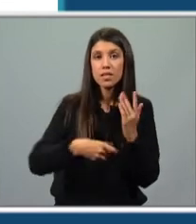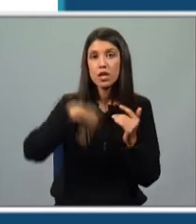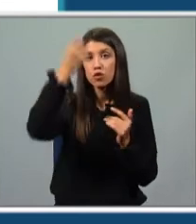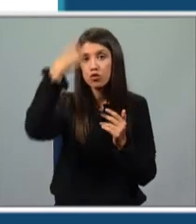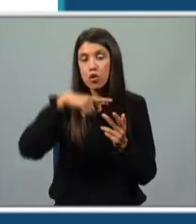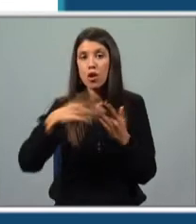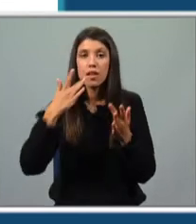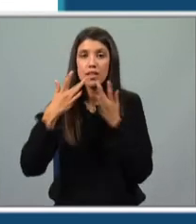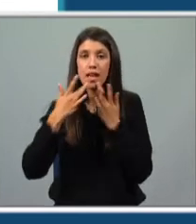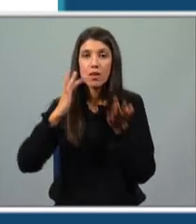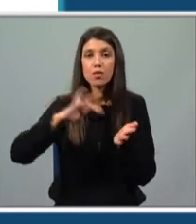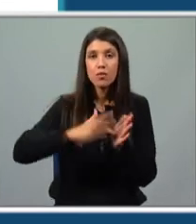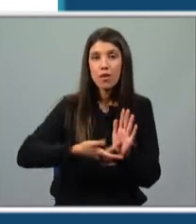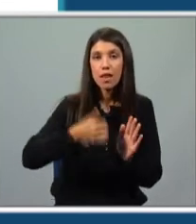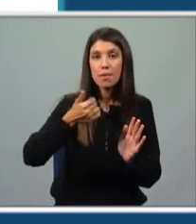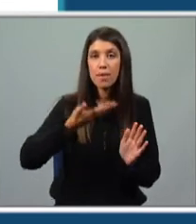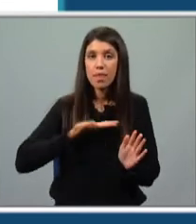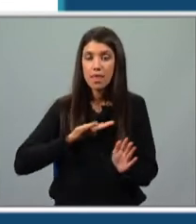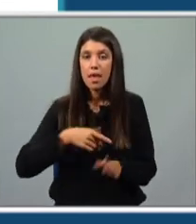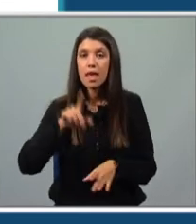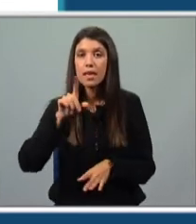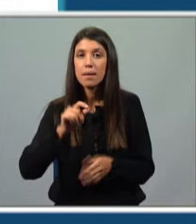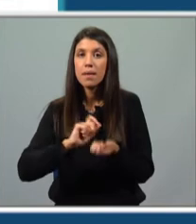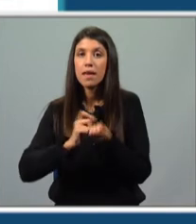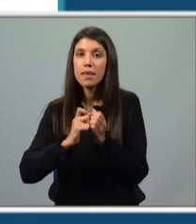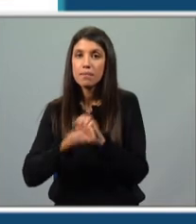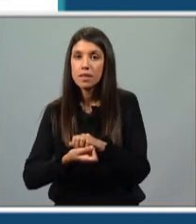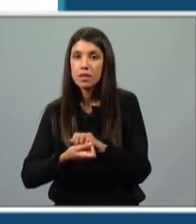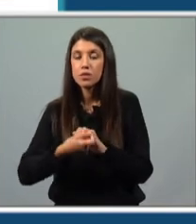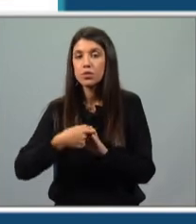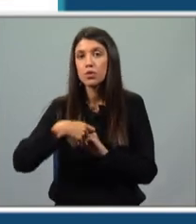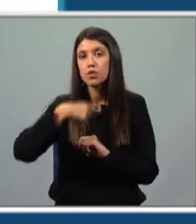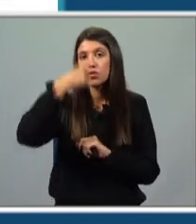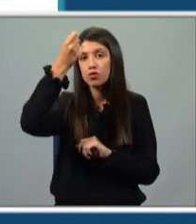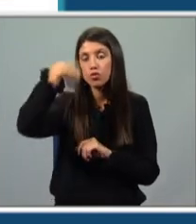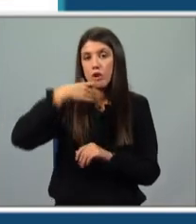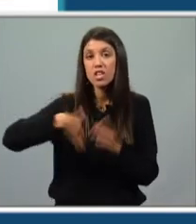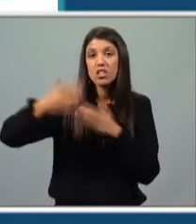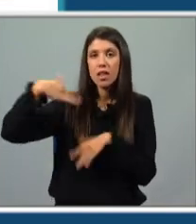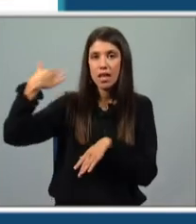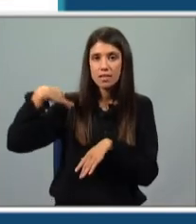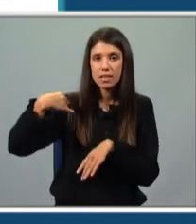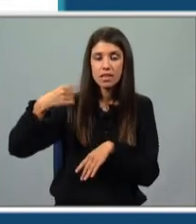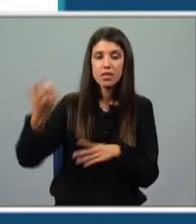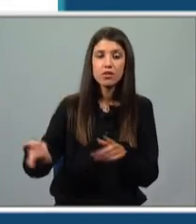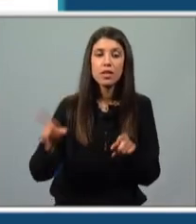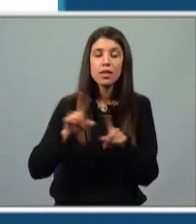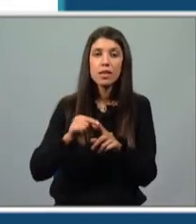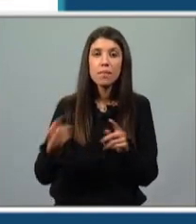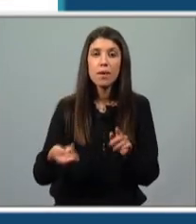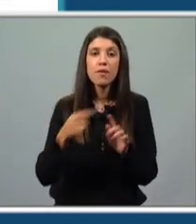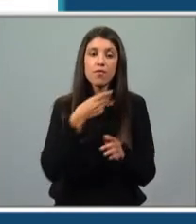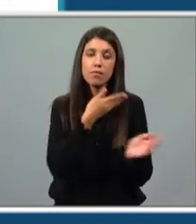teatro, novelas, BD e também adaptações de clássicos da literatura. Foi também autora de vários